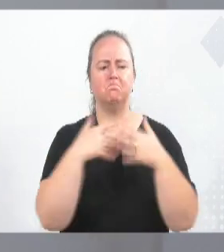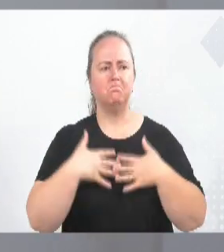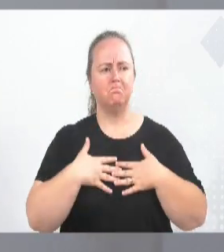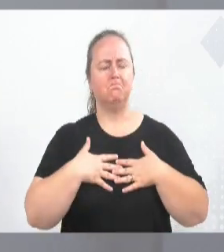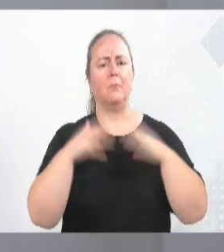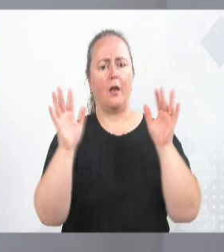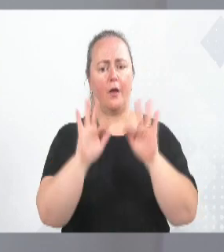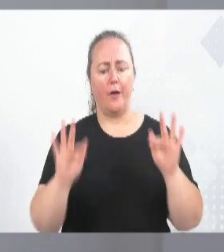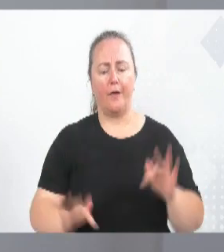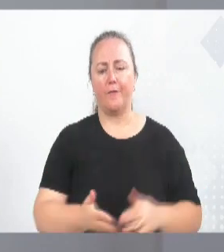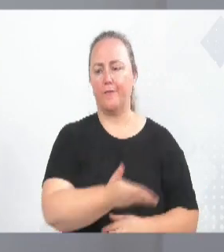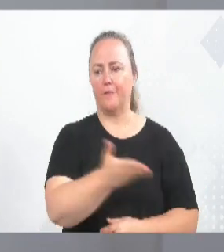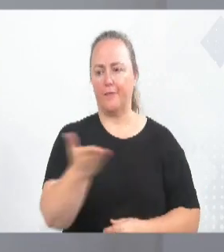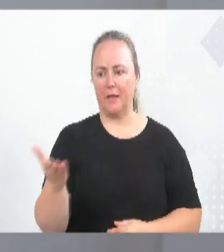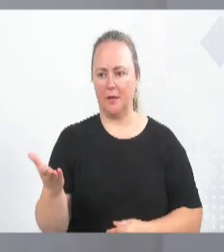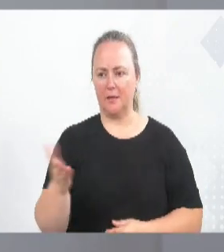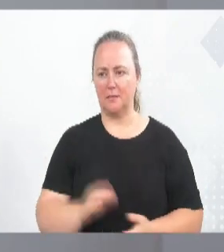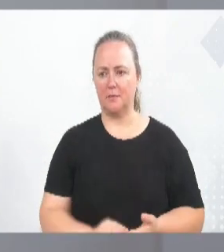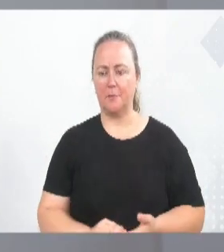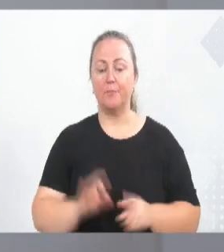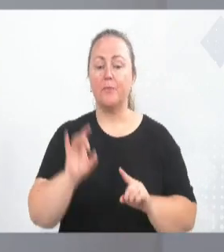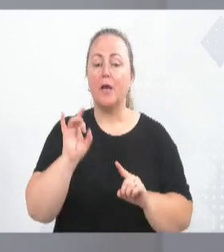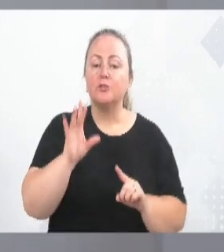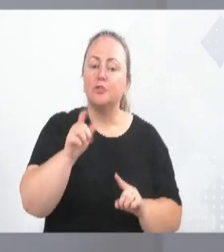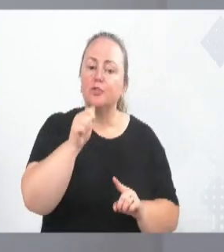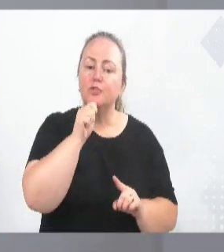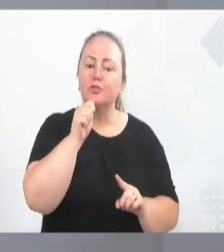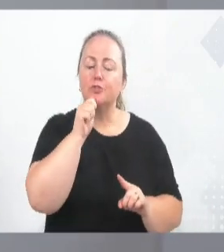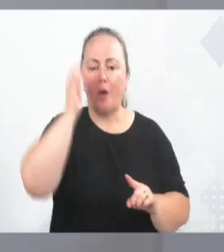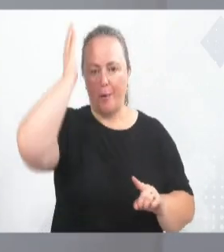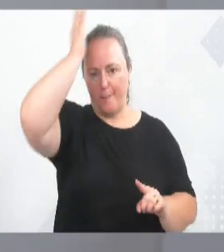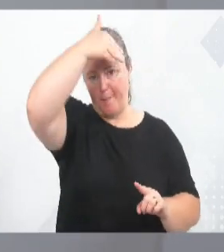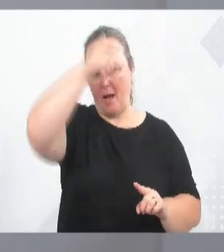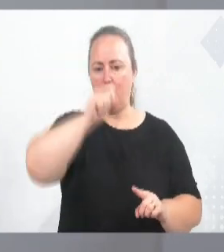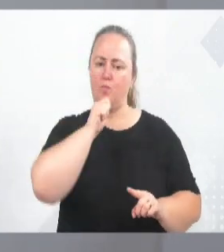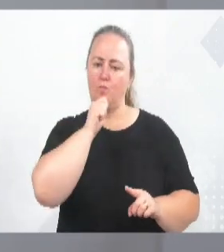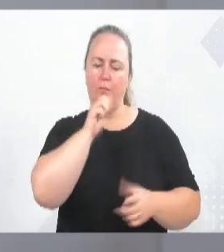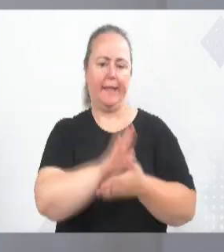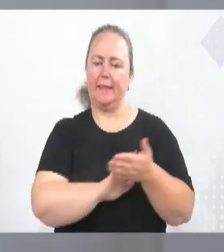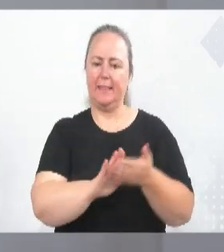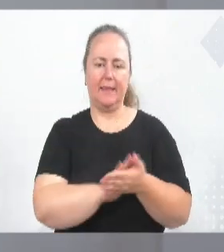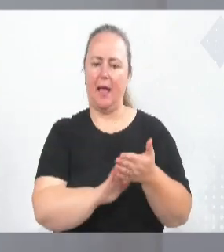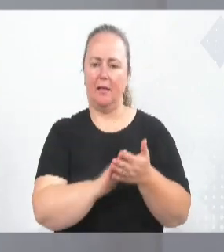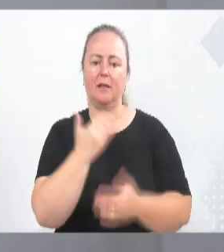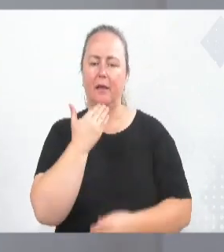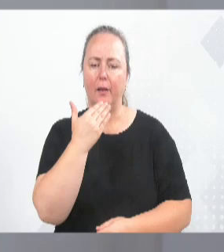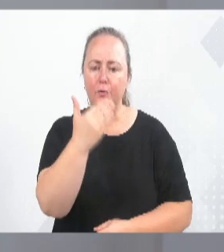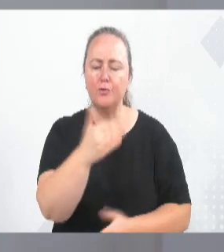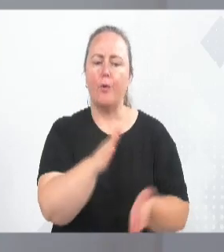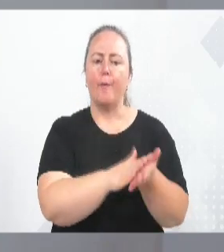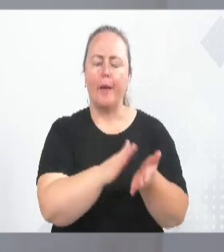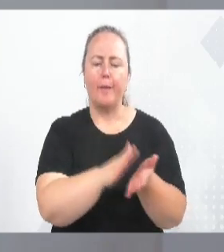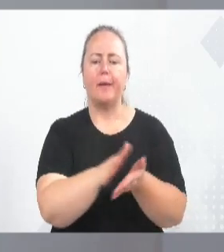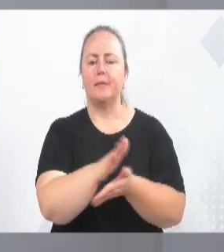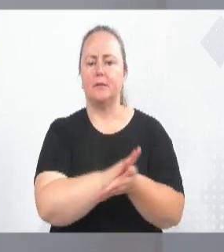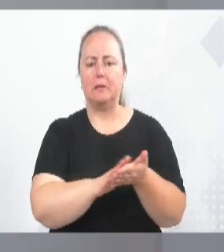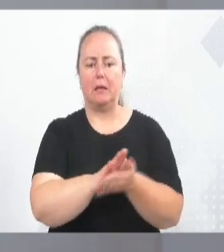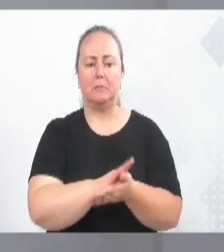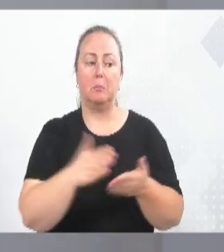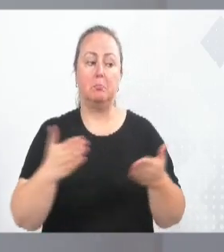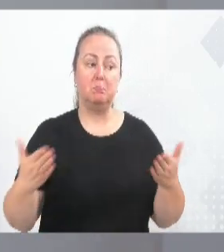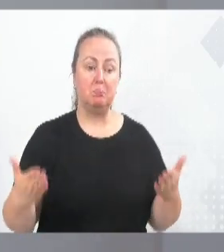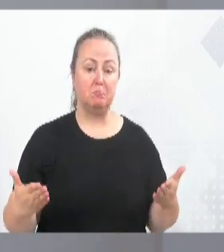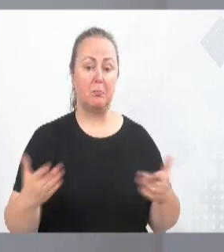aqui da nossa região, menos pelo nosso prefeito Mário Ildebra. Menos por ele. Não sei qual é a dele.